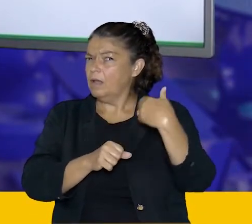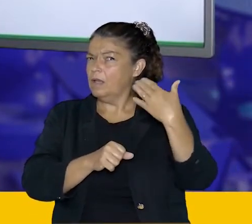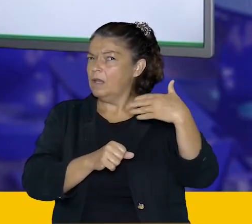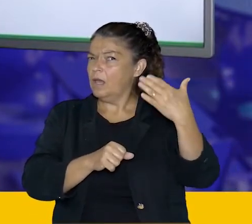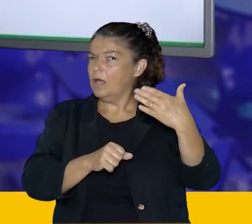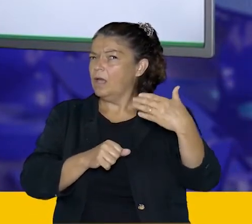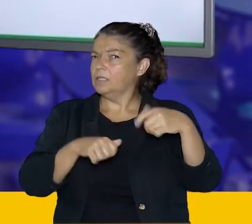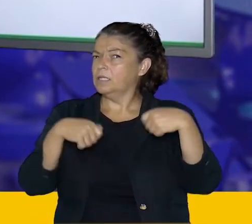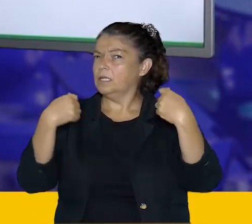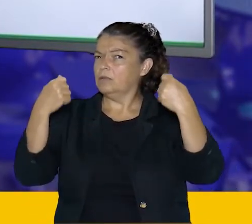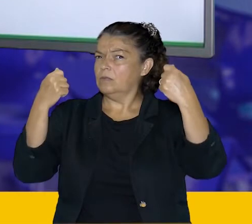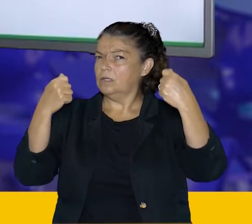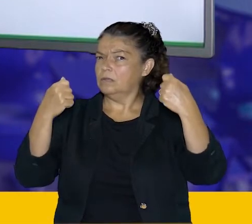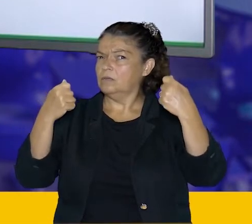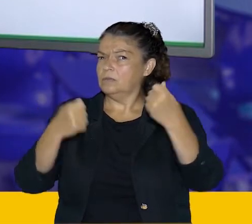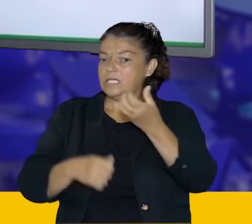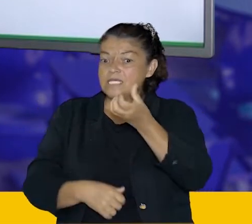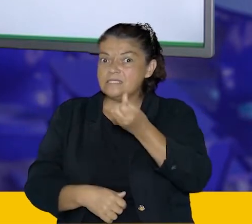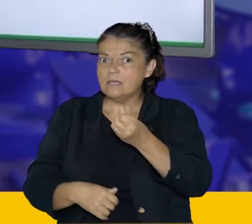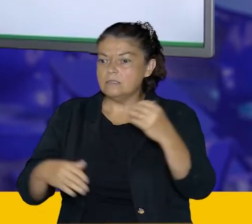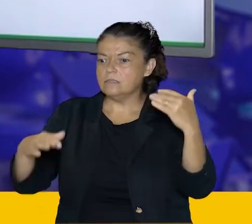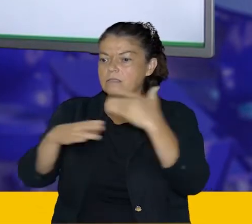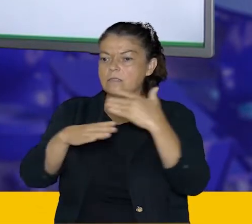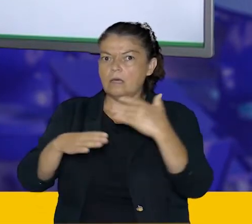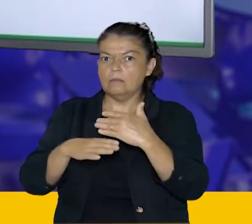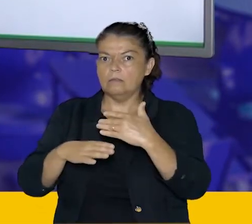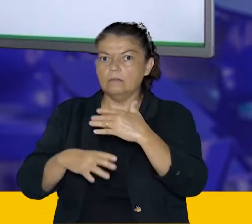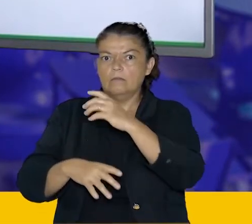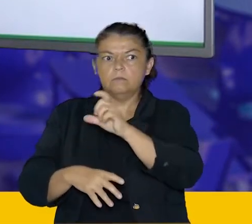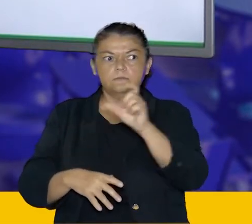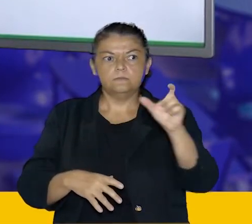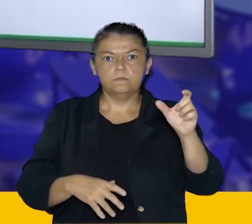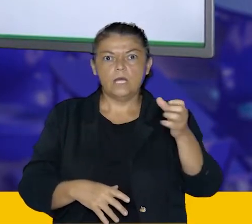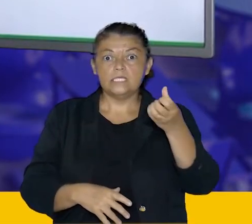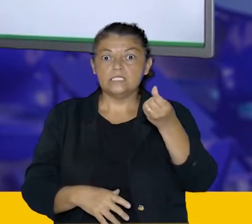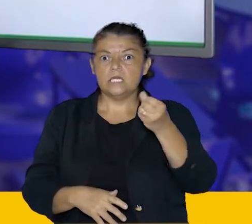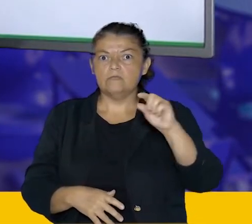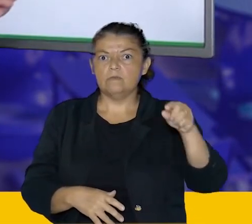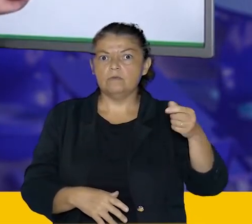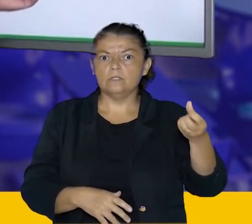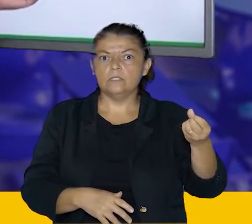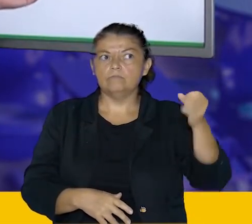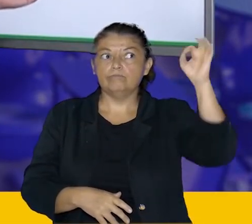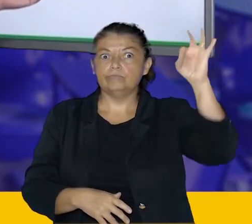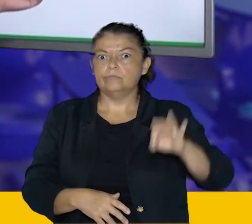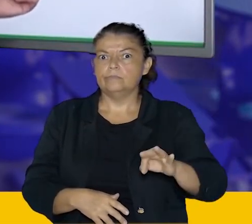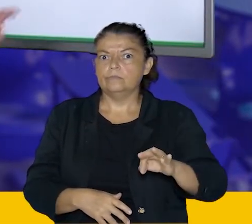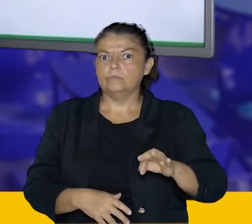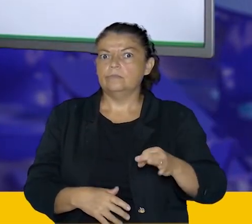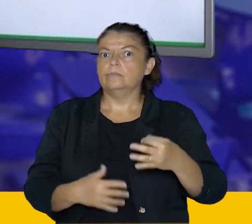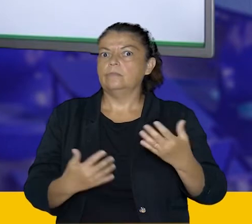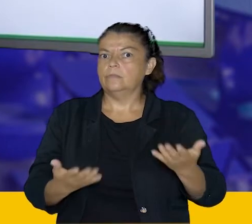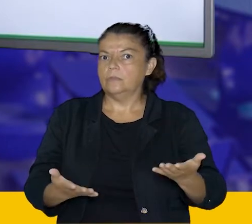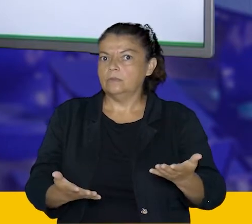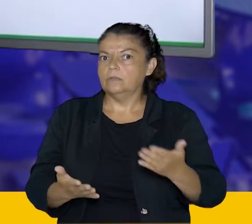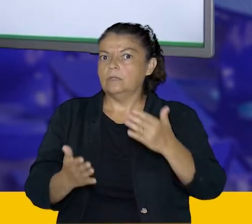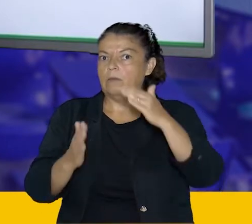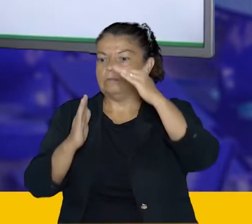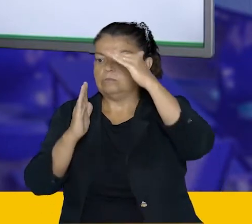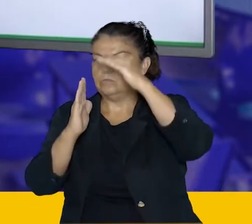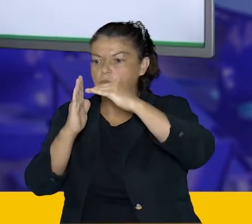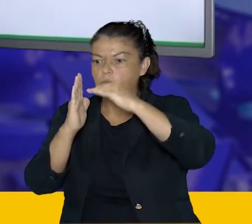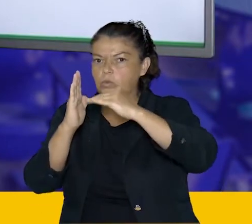mais 1,1 das seis cidades, a gente ia ter 6,6%. Olha a diferença aqui que a gente perde, a gente perde 3